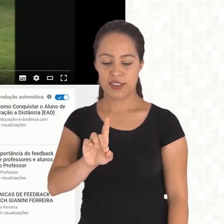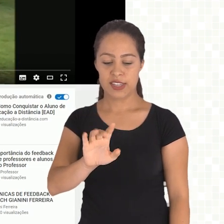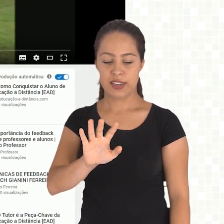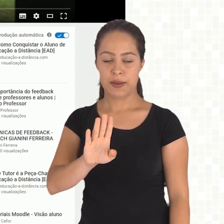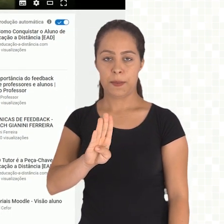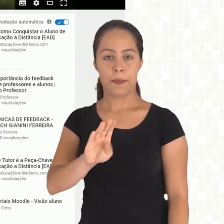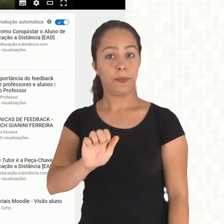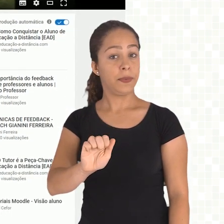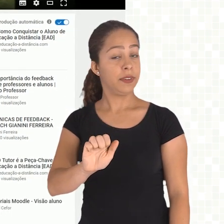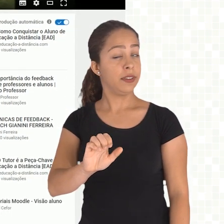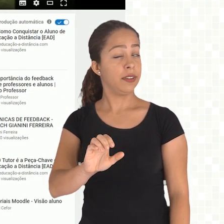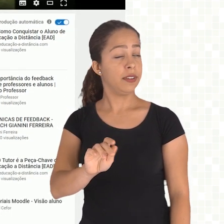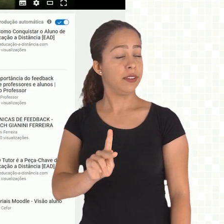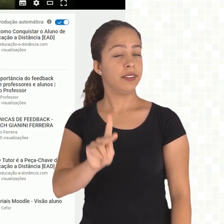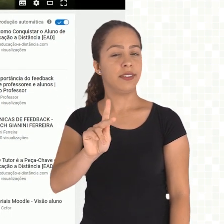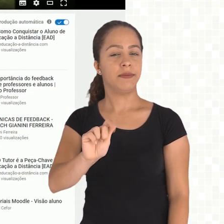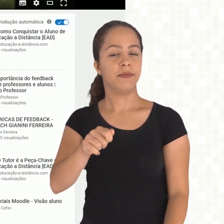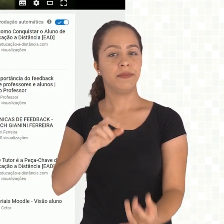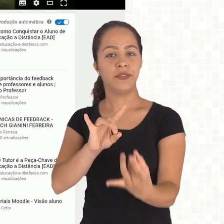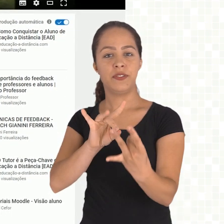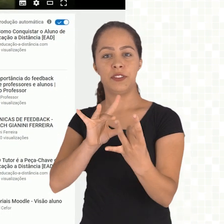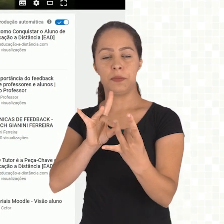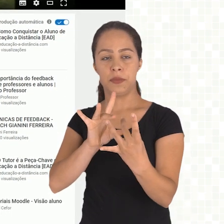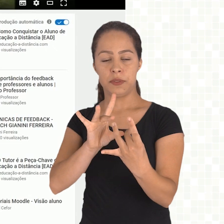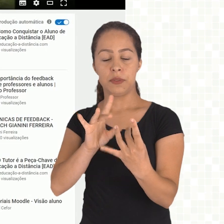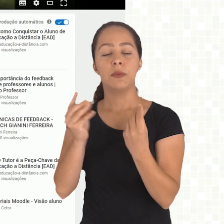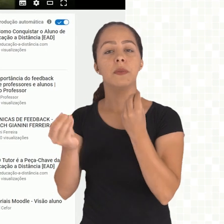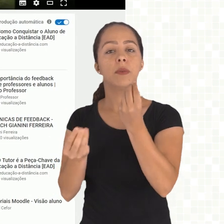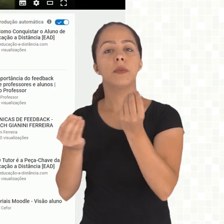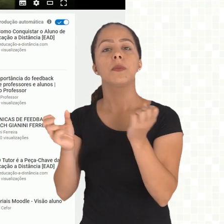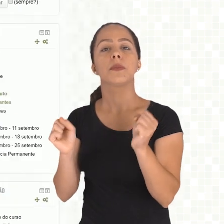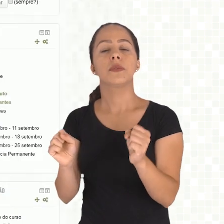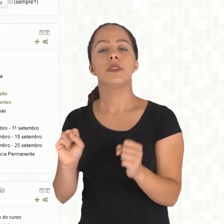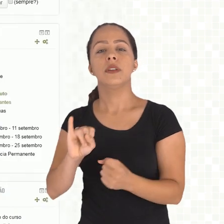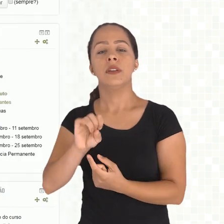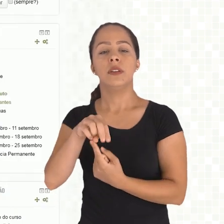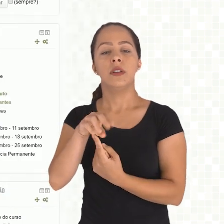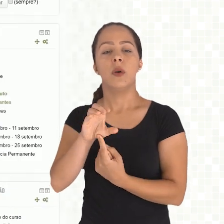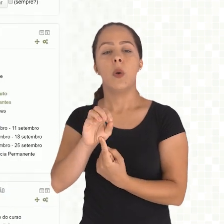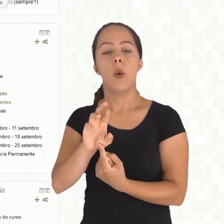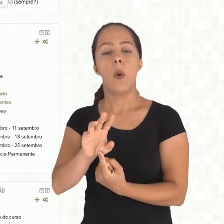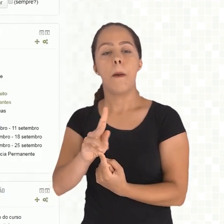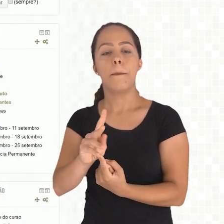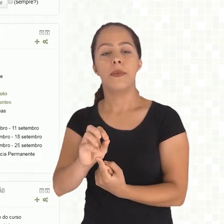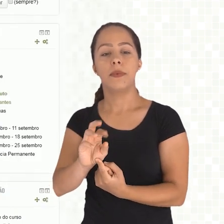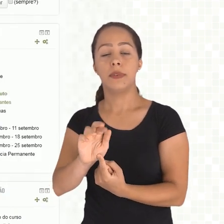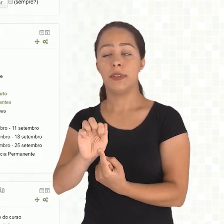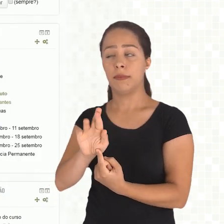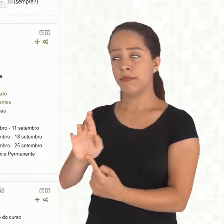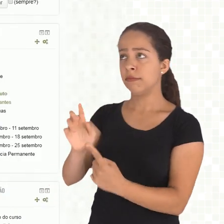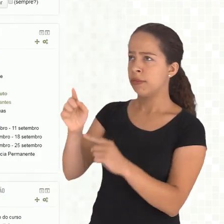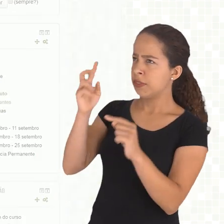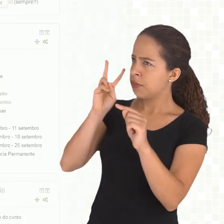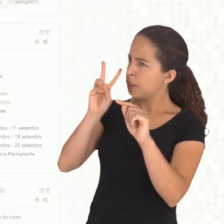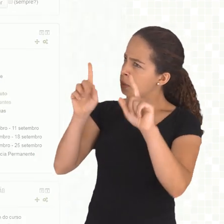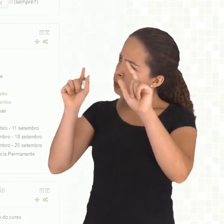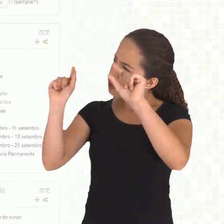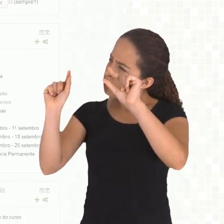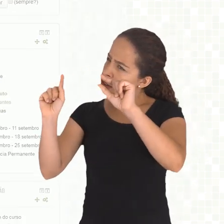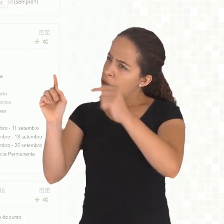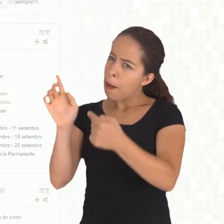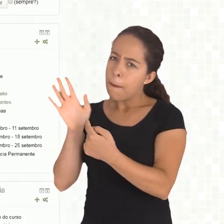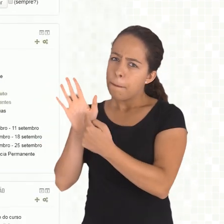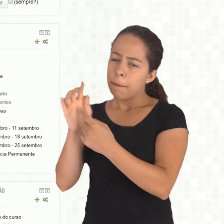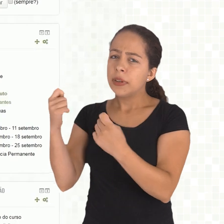incorporar, vai copiar esse código que está aqui, ó, em azul. Aqui, na inserção do rótulo, você vai clicar nesse